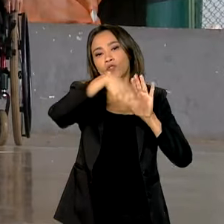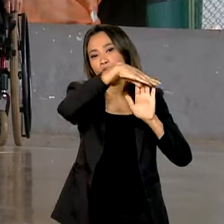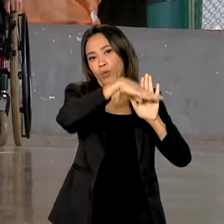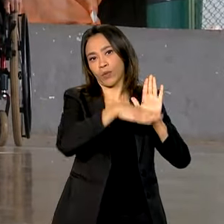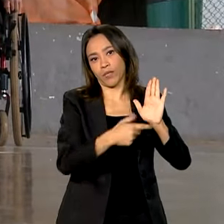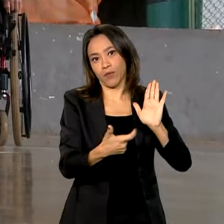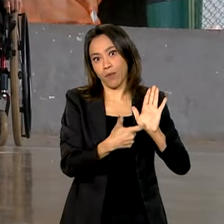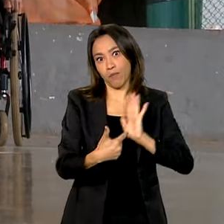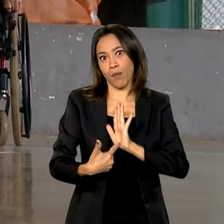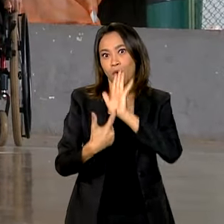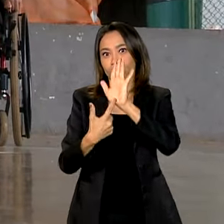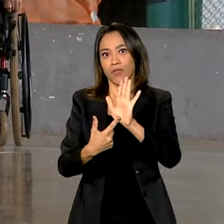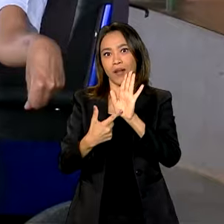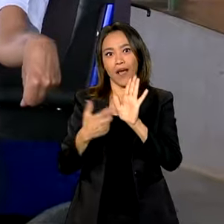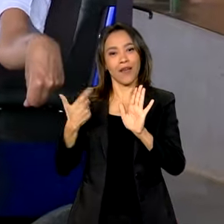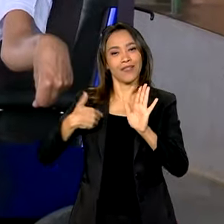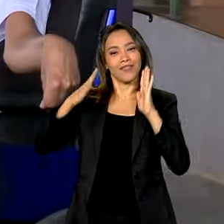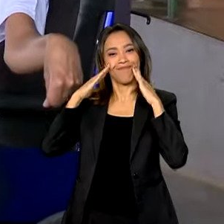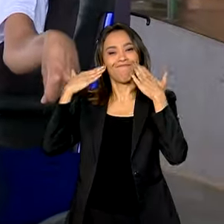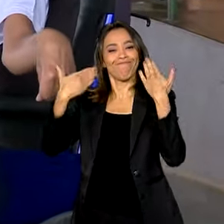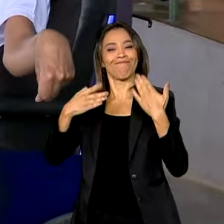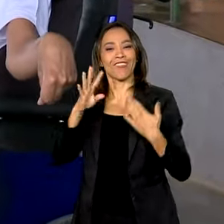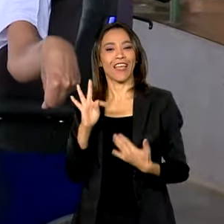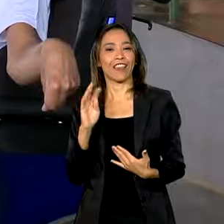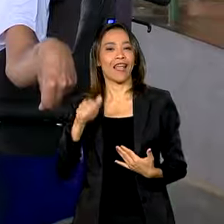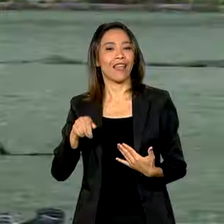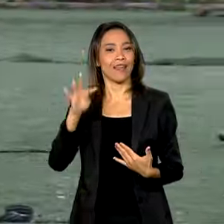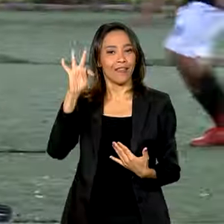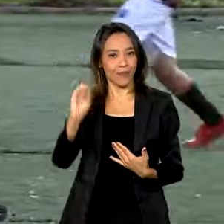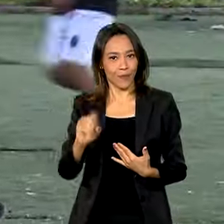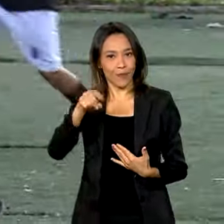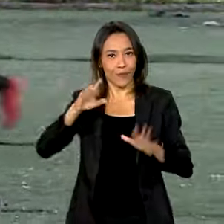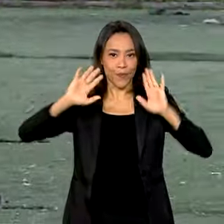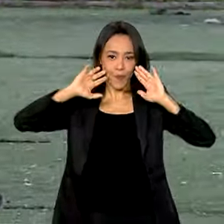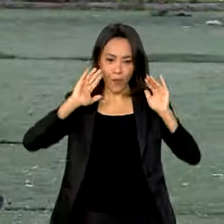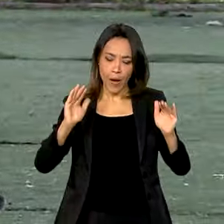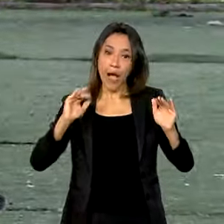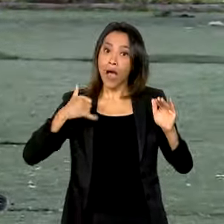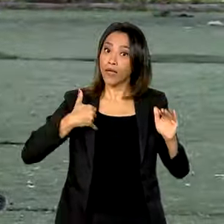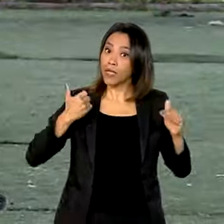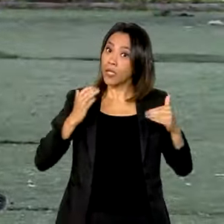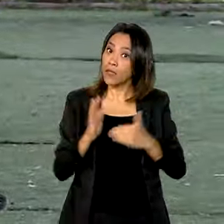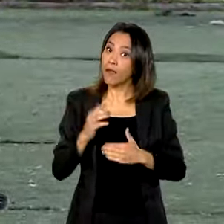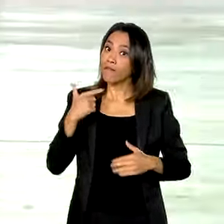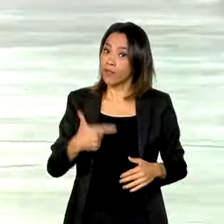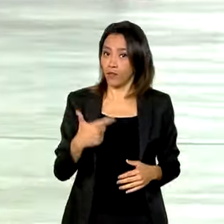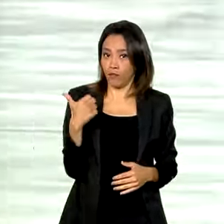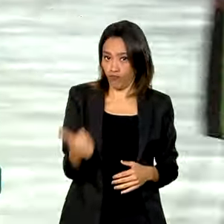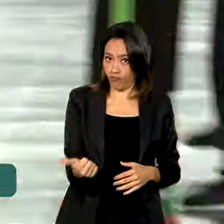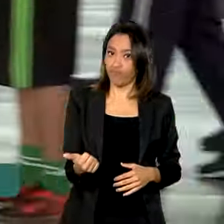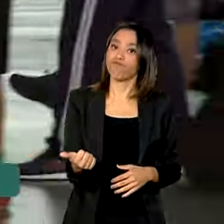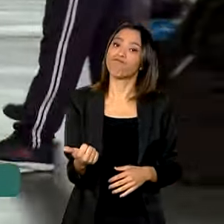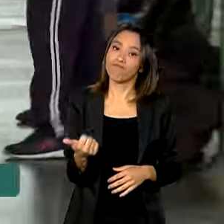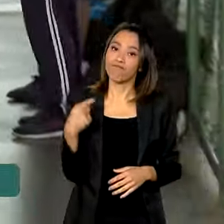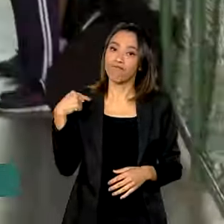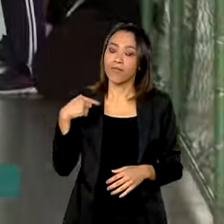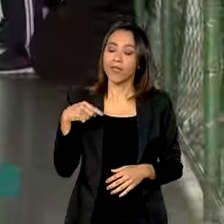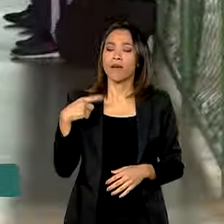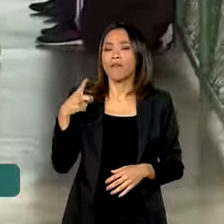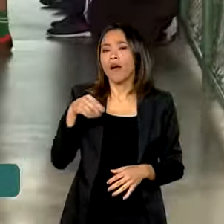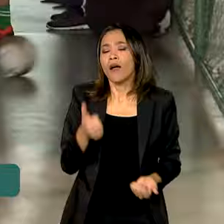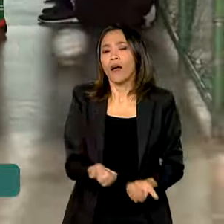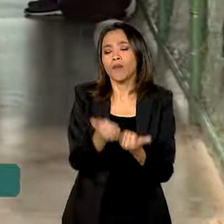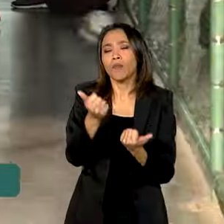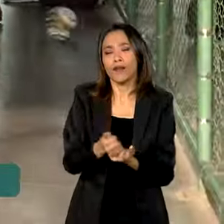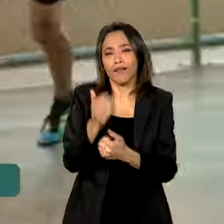Talentos, do Ministério do Esporte. Voltado para jovens de até 21 anos, a iniciativa vai apoiar o